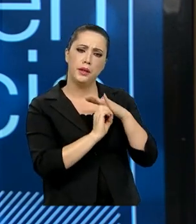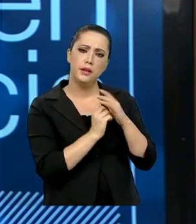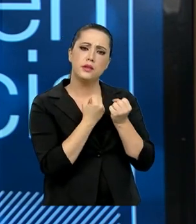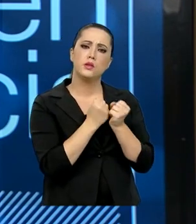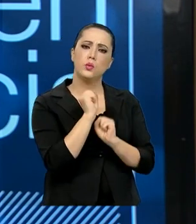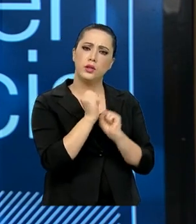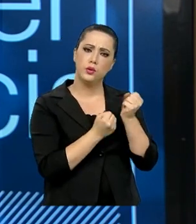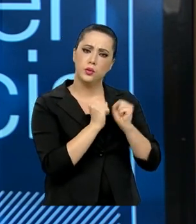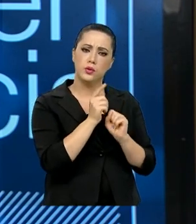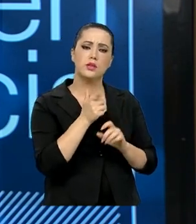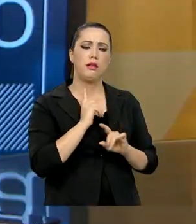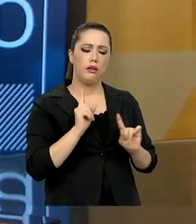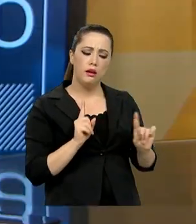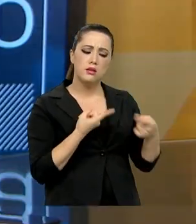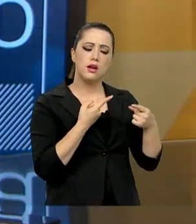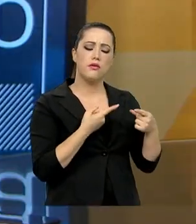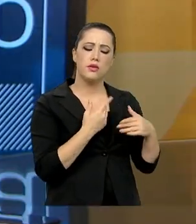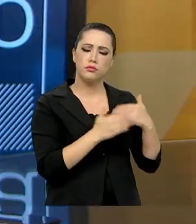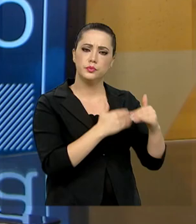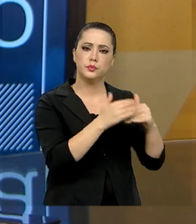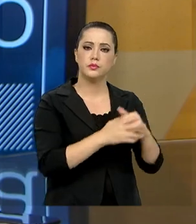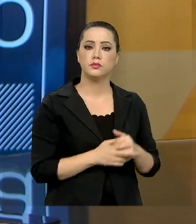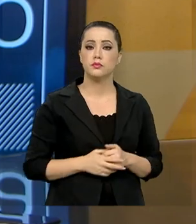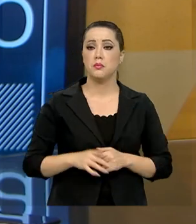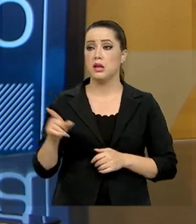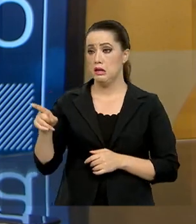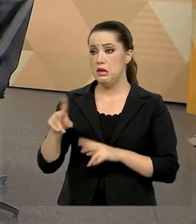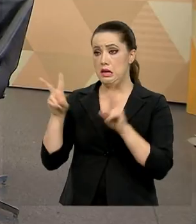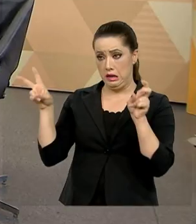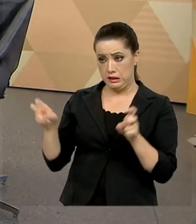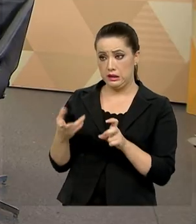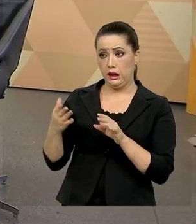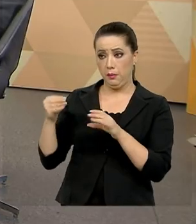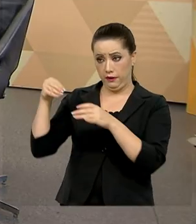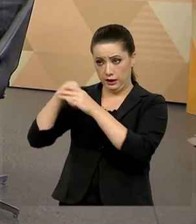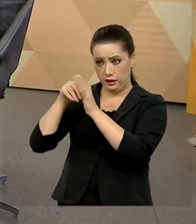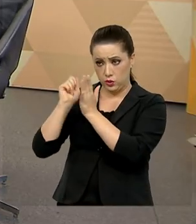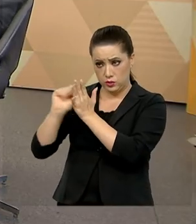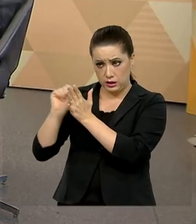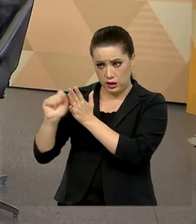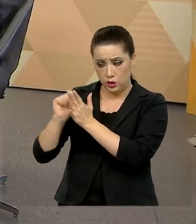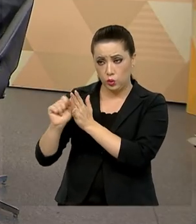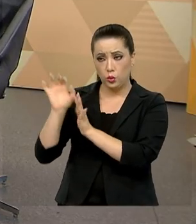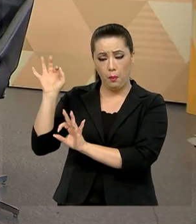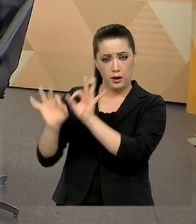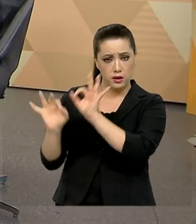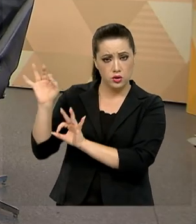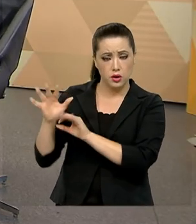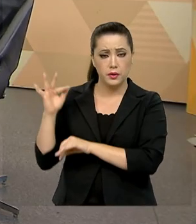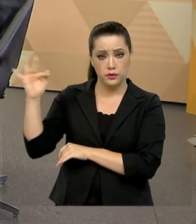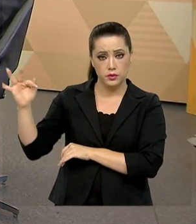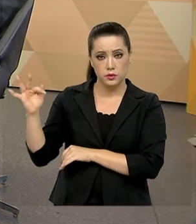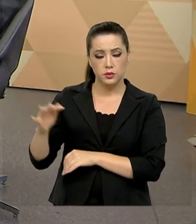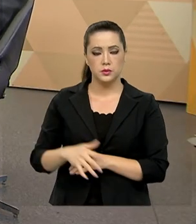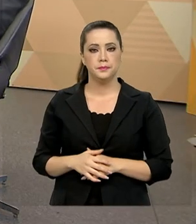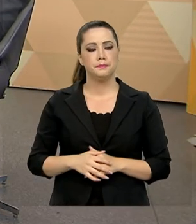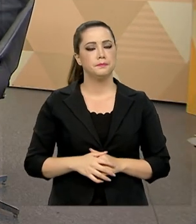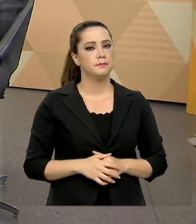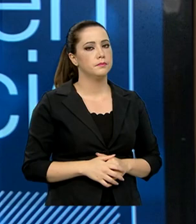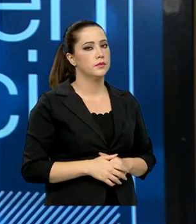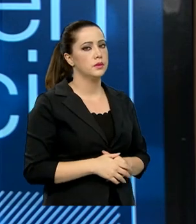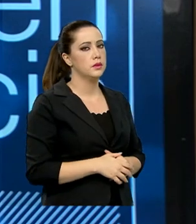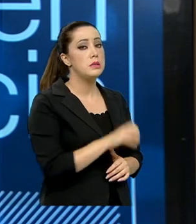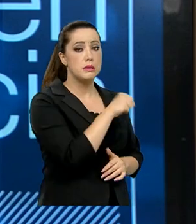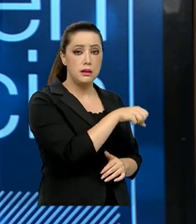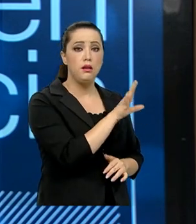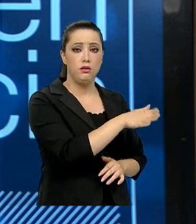no nosso país. Que vai estar nesse plano decenal? Com certeza vai estar. Na realidade, ele já apontava, esse último plano nacional